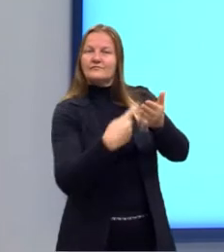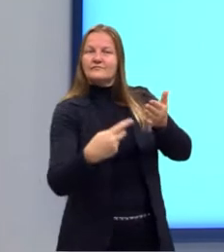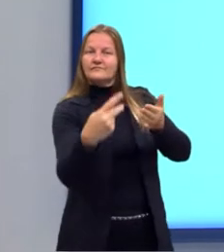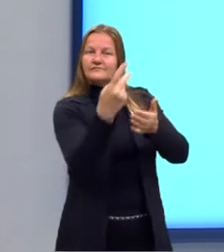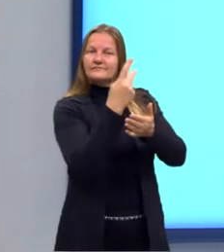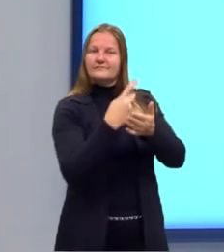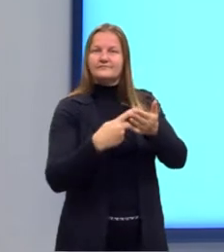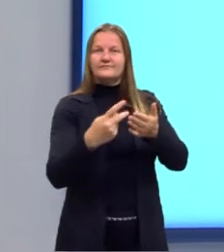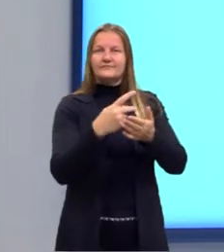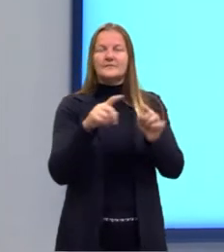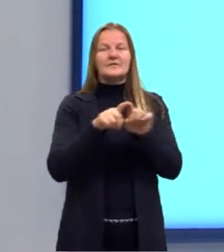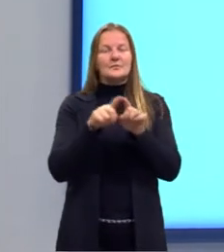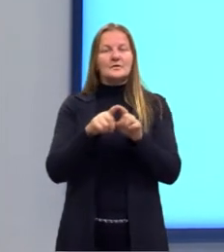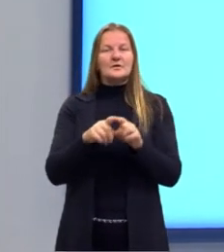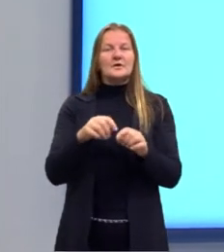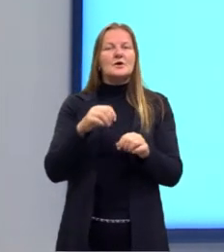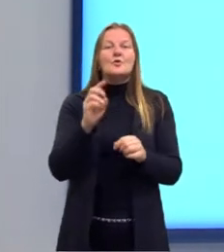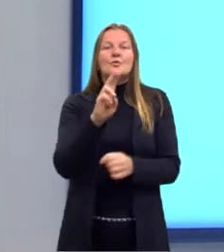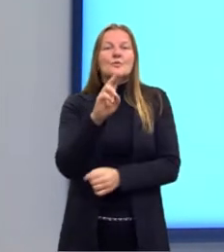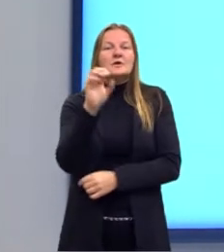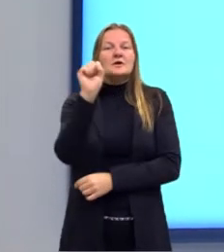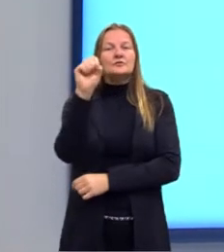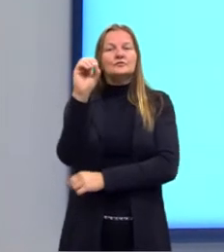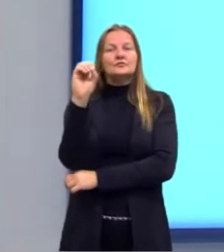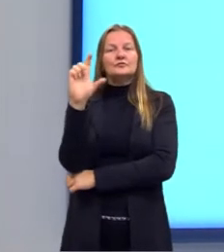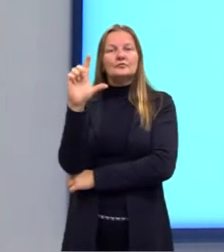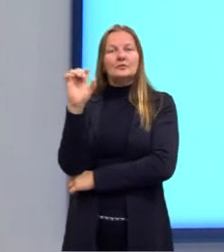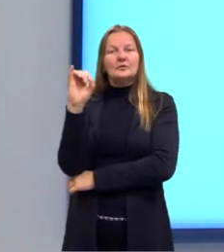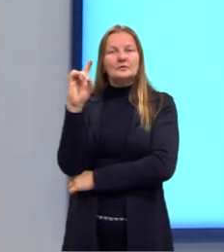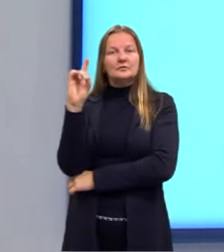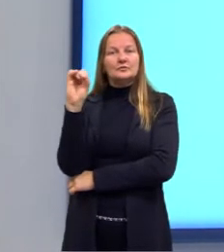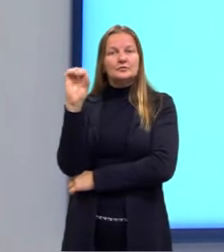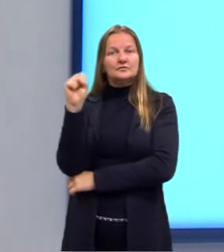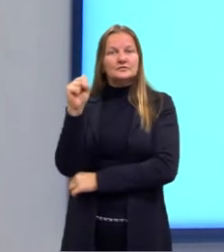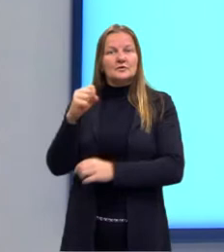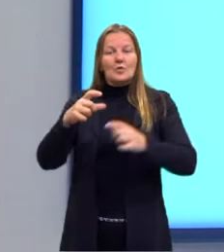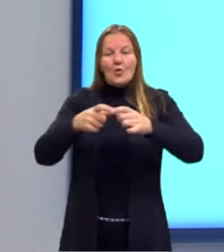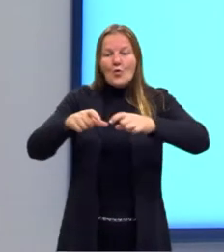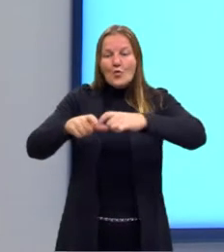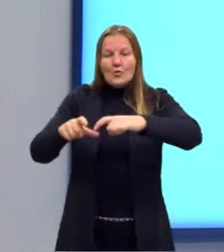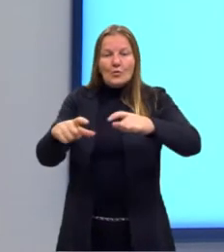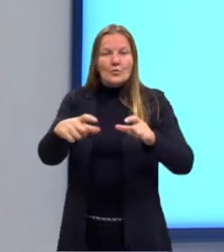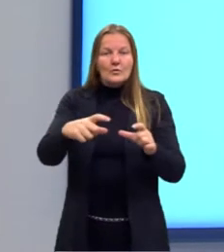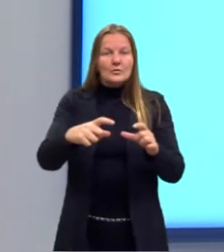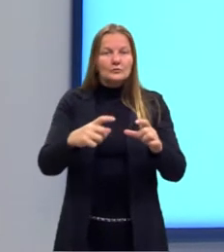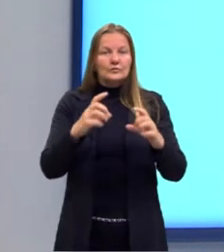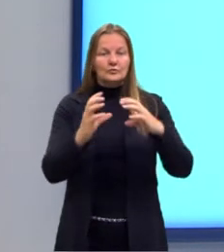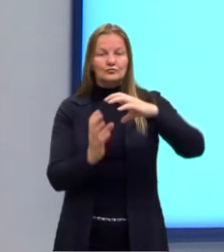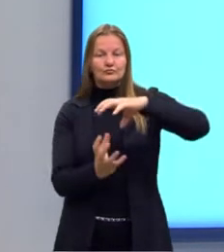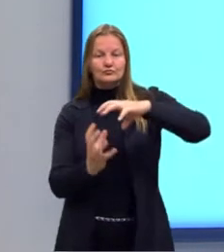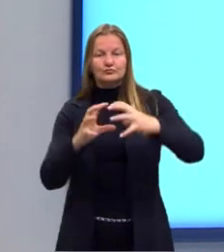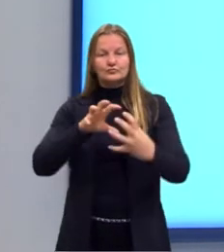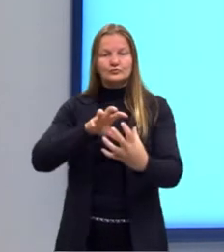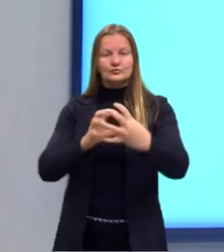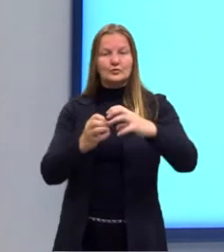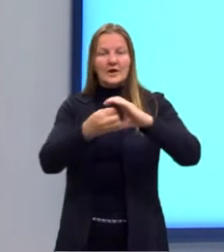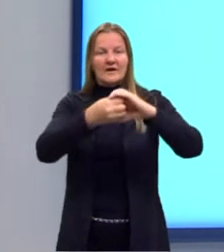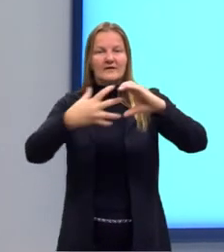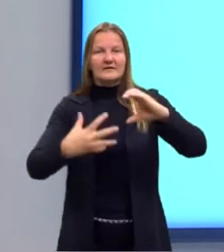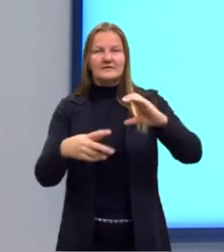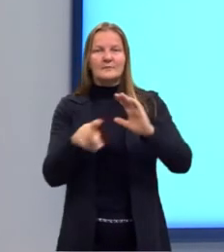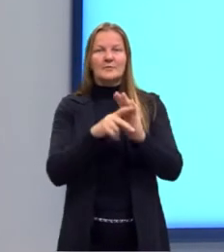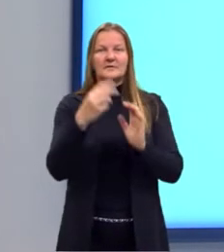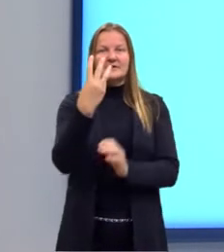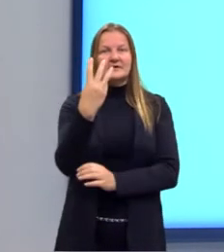chamadas de sólidos geométricos, que ocupam lugar no espaço devido à sua característica de